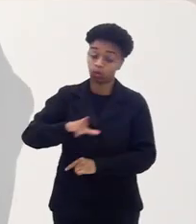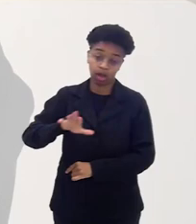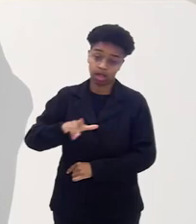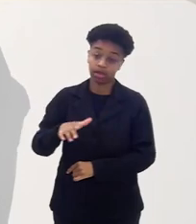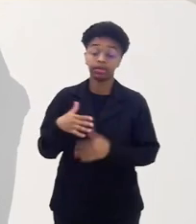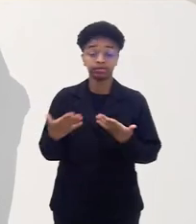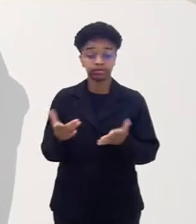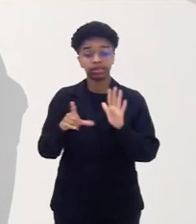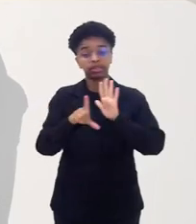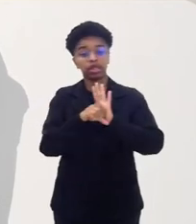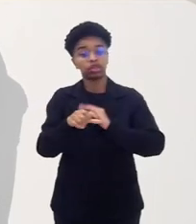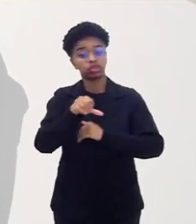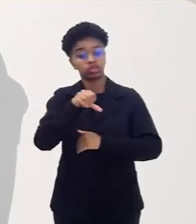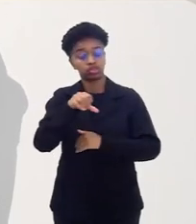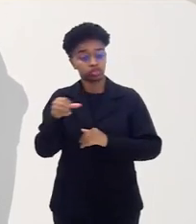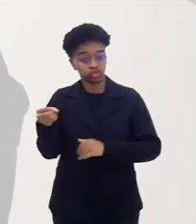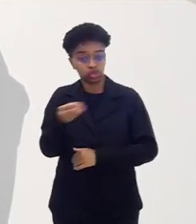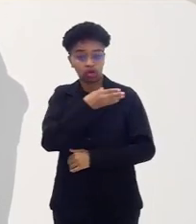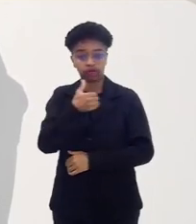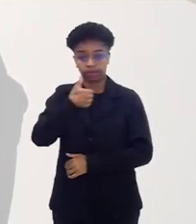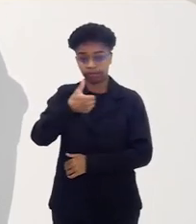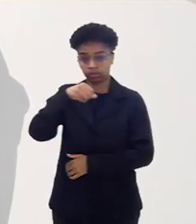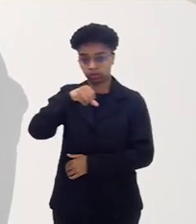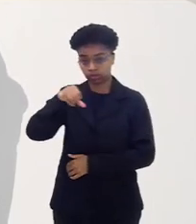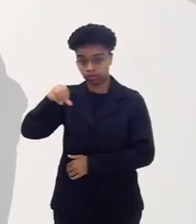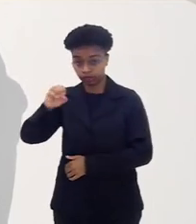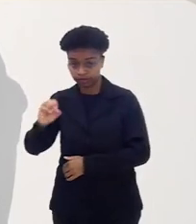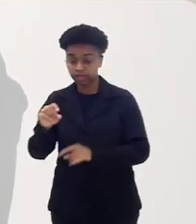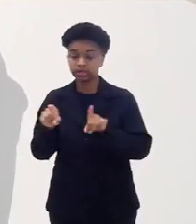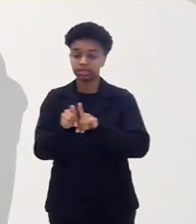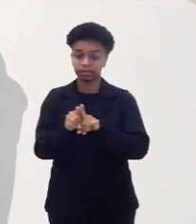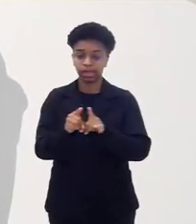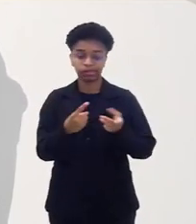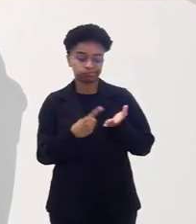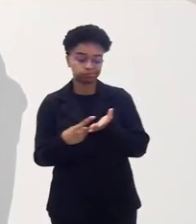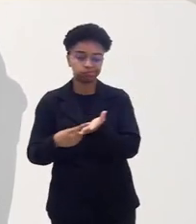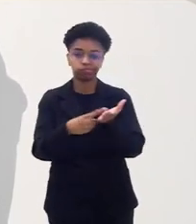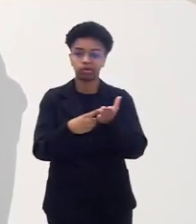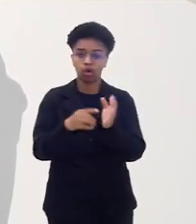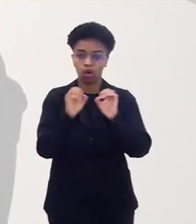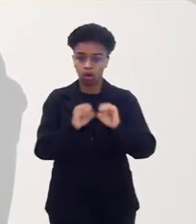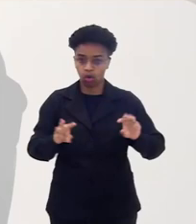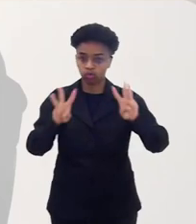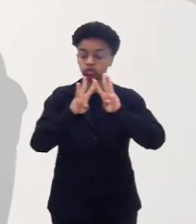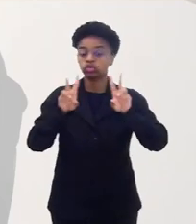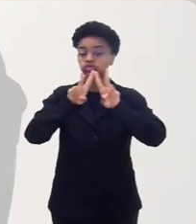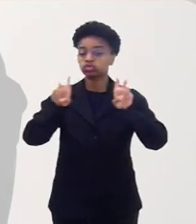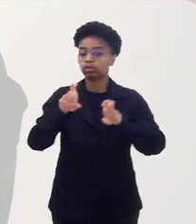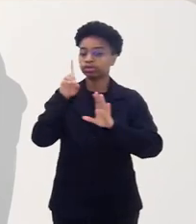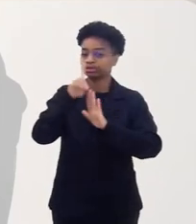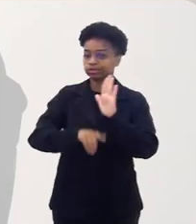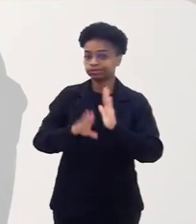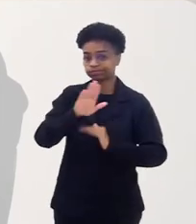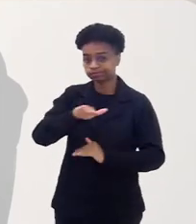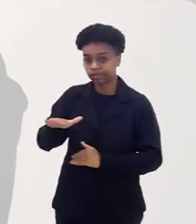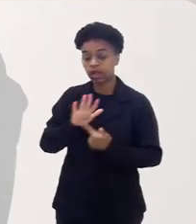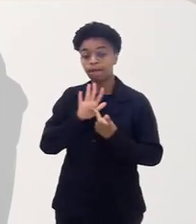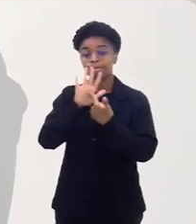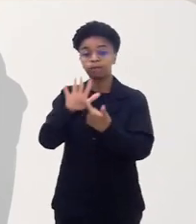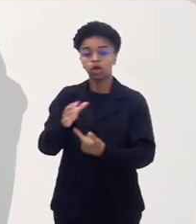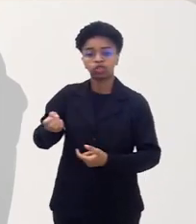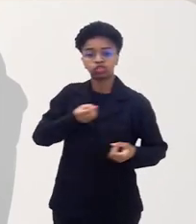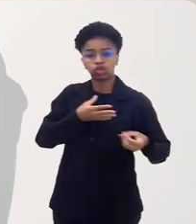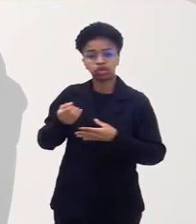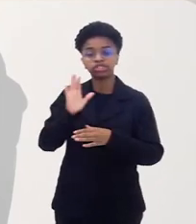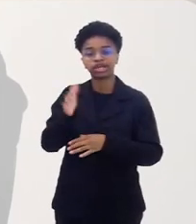de 1990, assim como a Convenção das Nações Unidas sobre os Direitos da Criança, veio trazer de novidade há